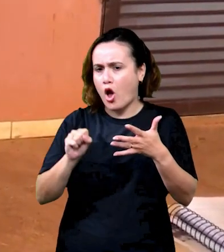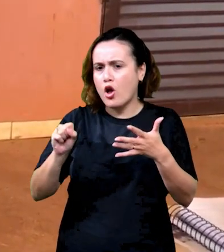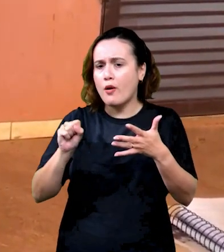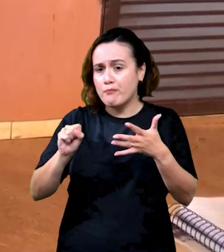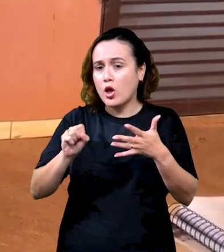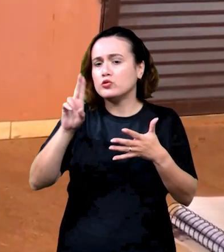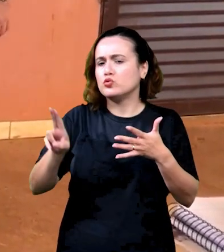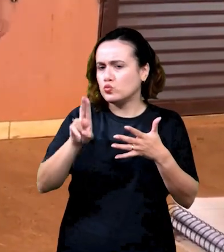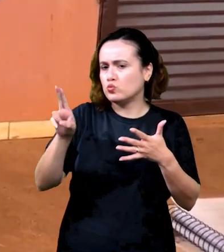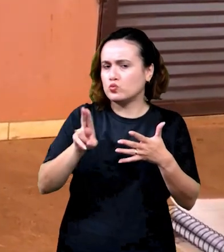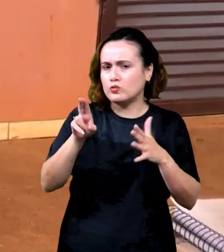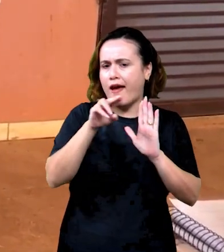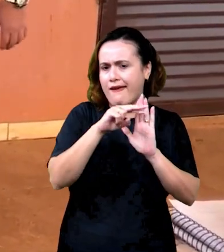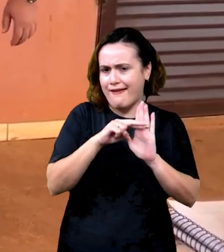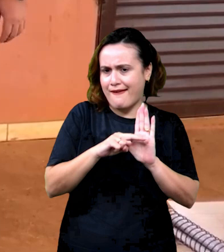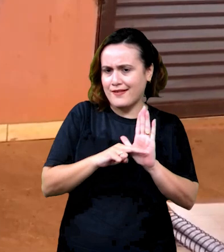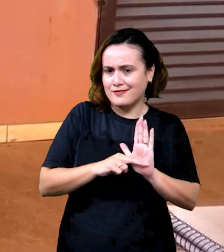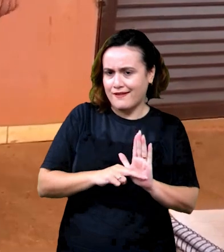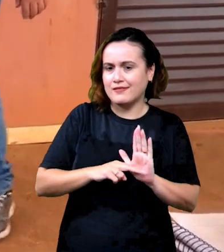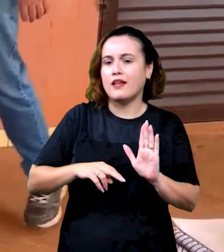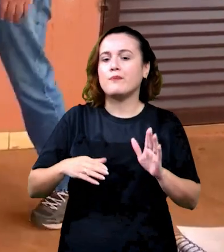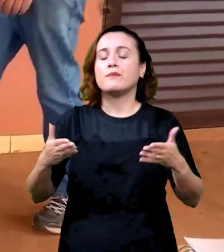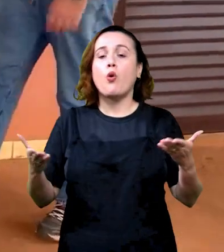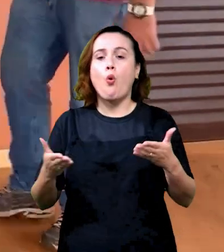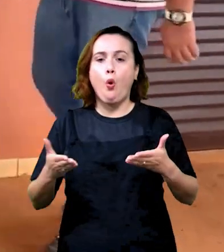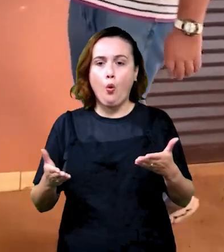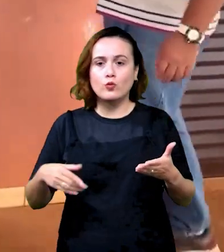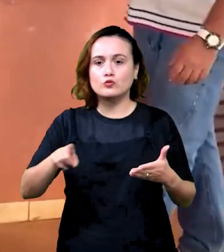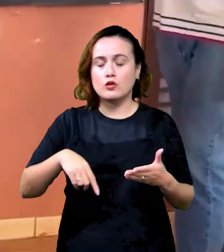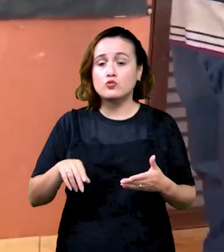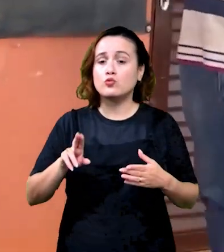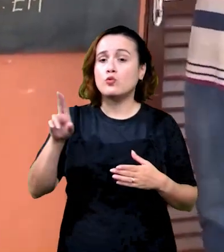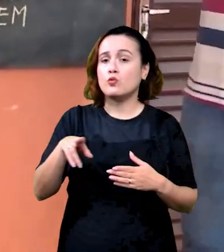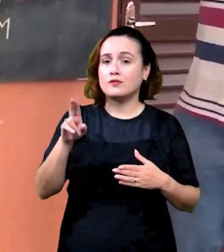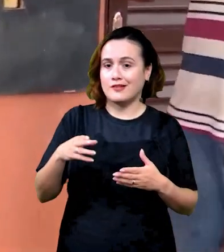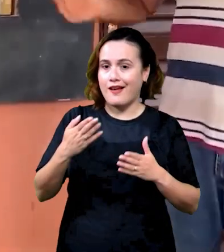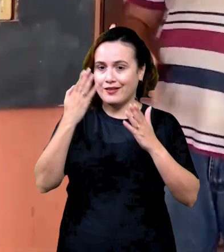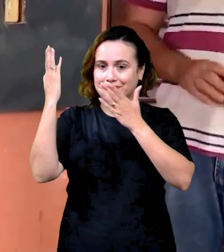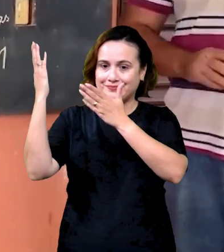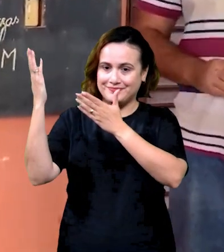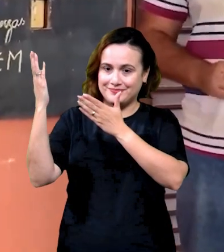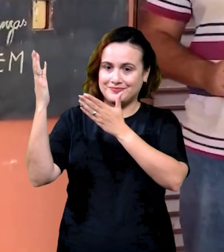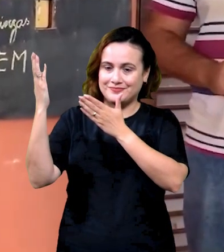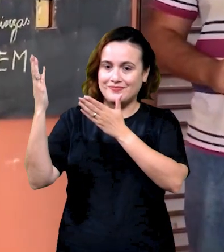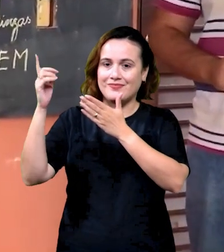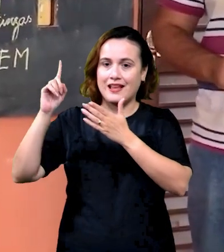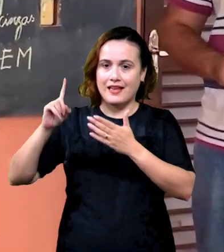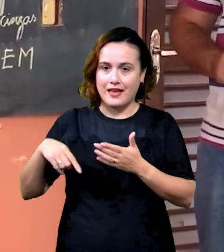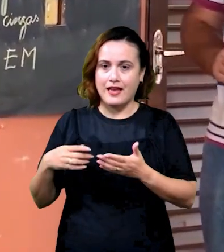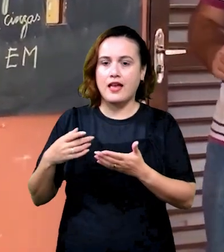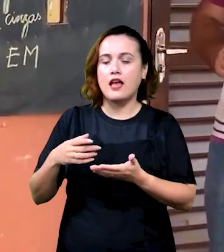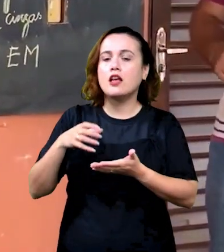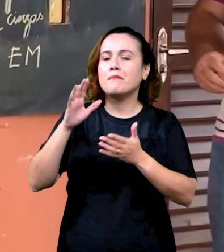Bokashi e a que a gente vai utilizar hoje é essa receita, que praticamente são 200 kg de